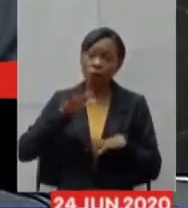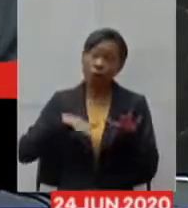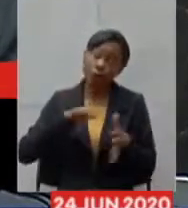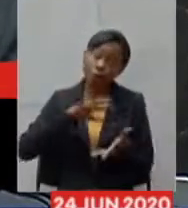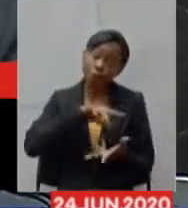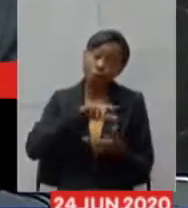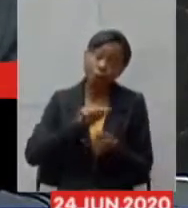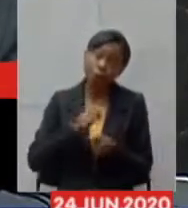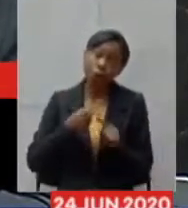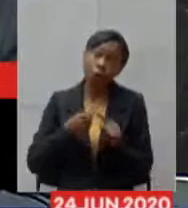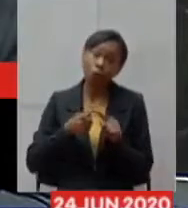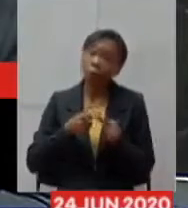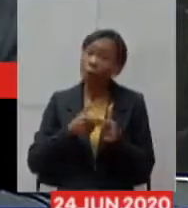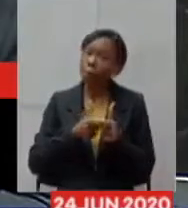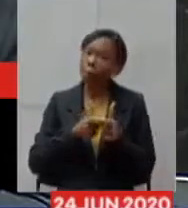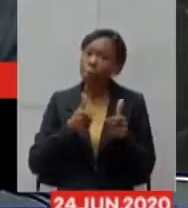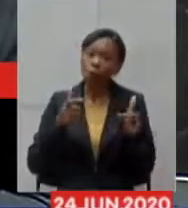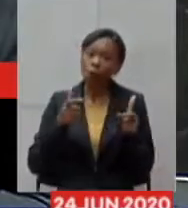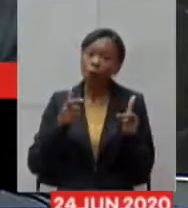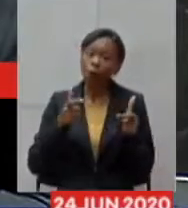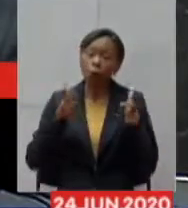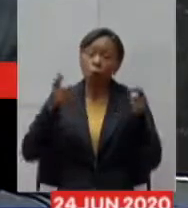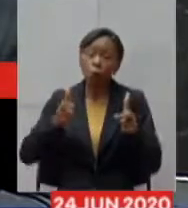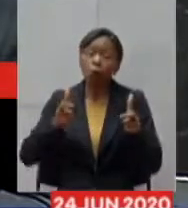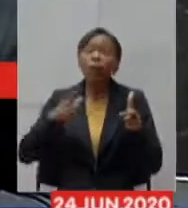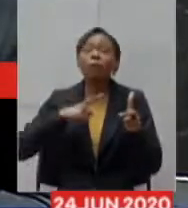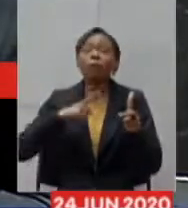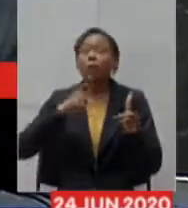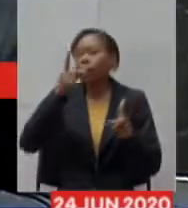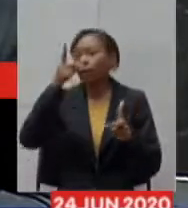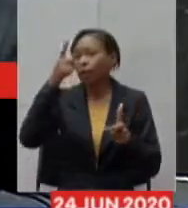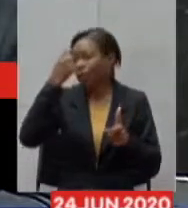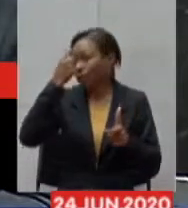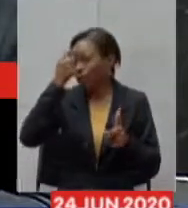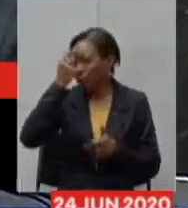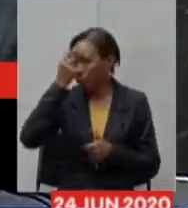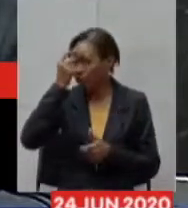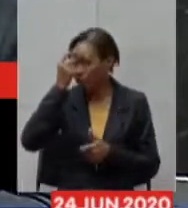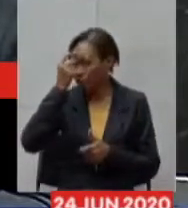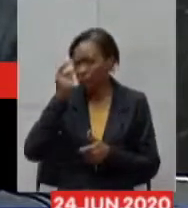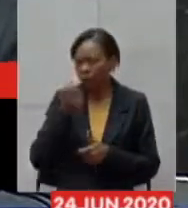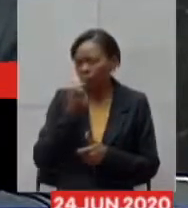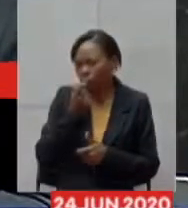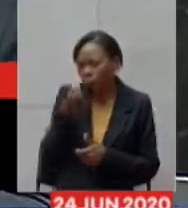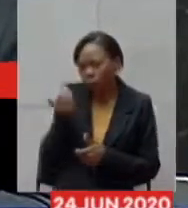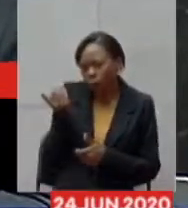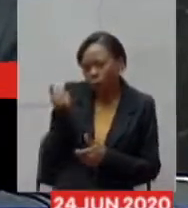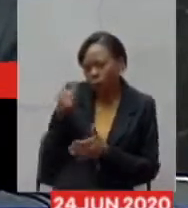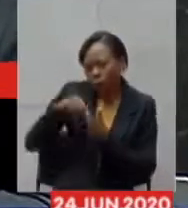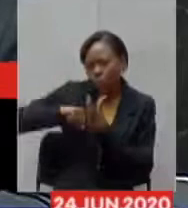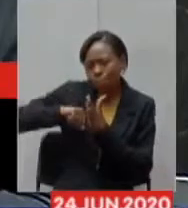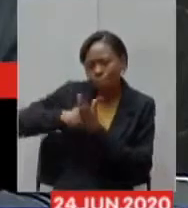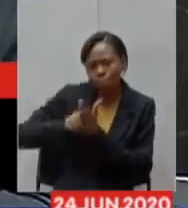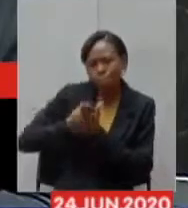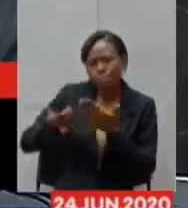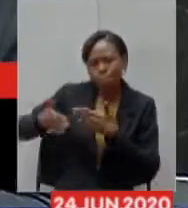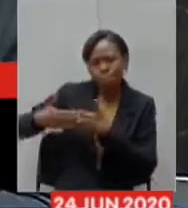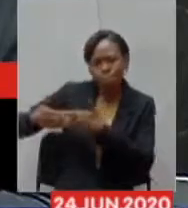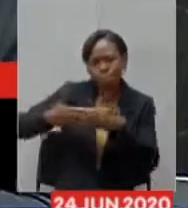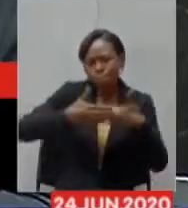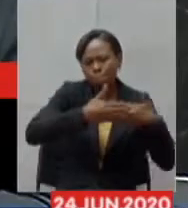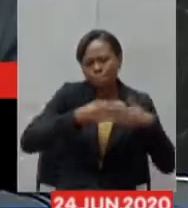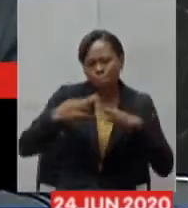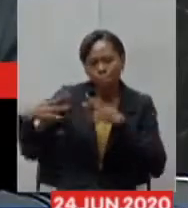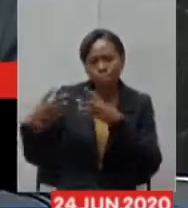Índia e a Índia ela esteve até bem pouco tempo sob lockdown então ela teve uma parada da produção muito grande só que nós